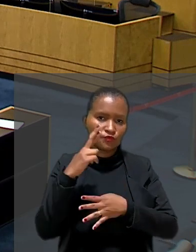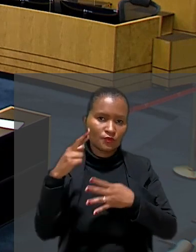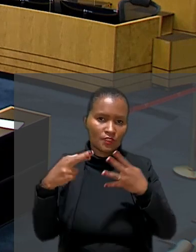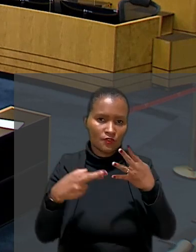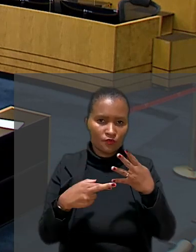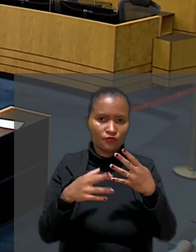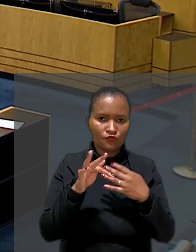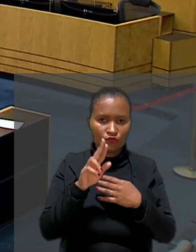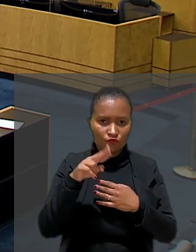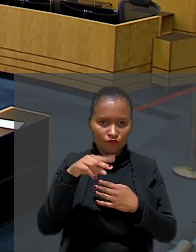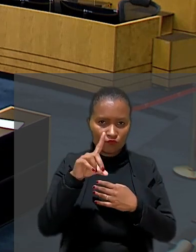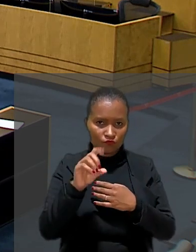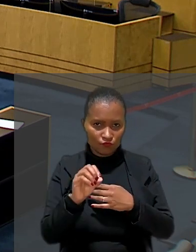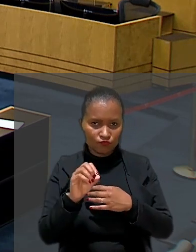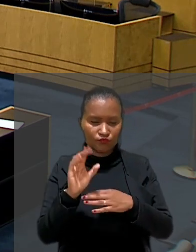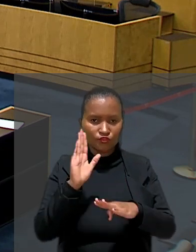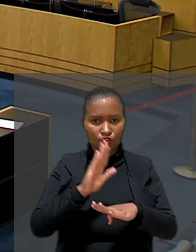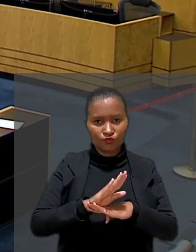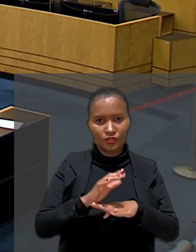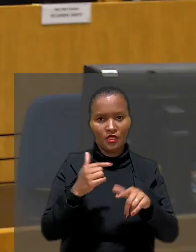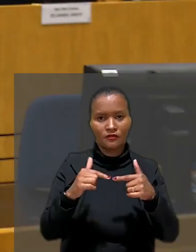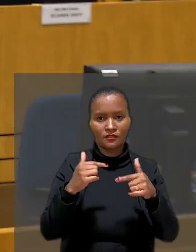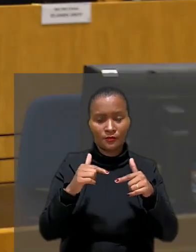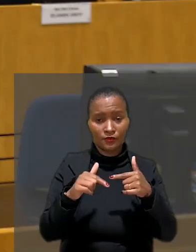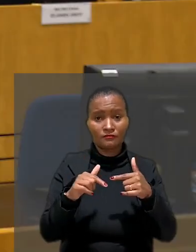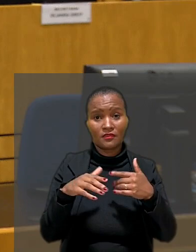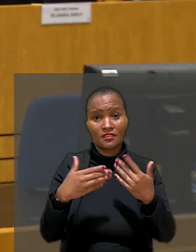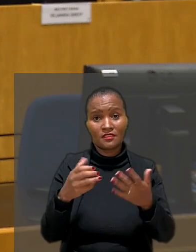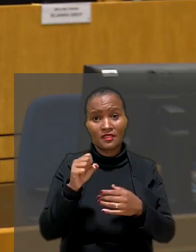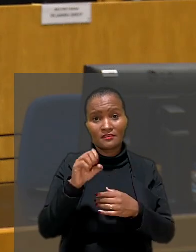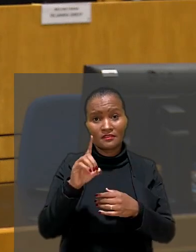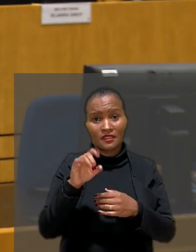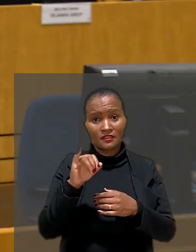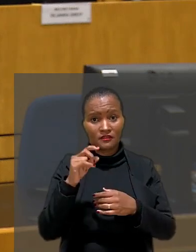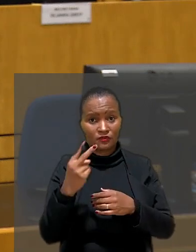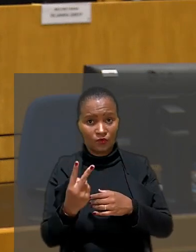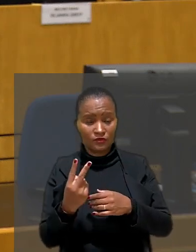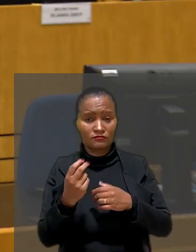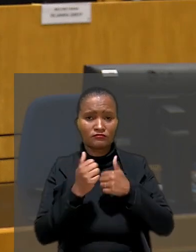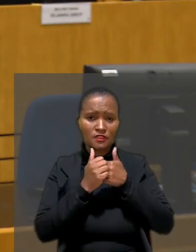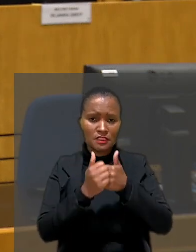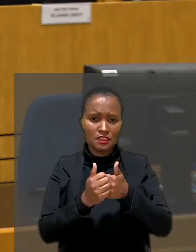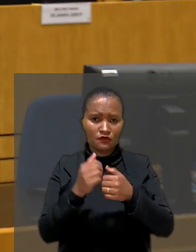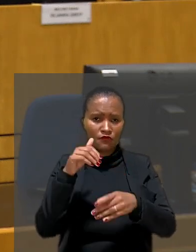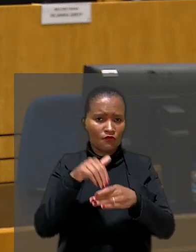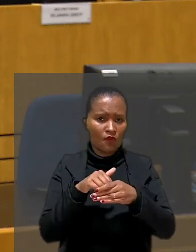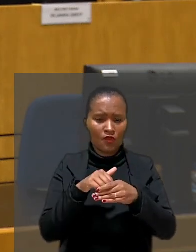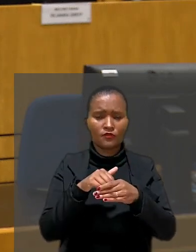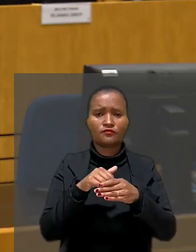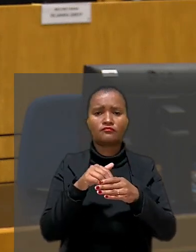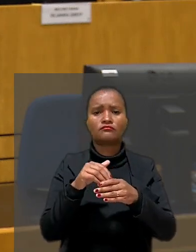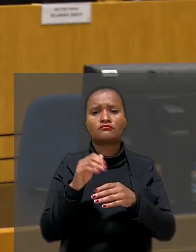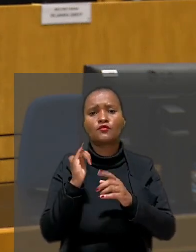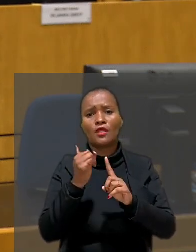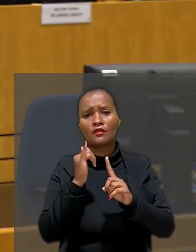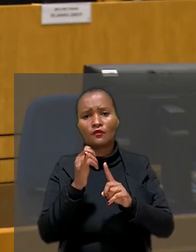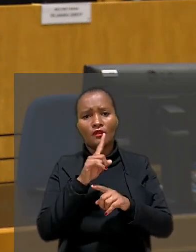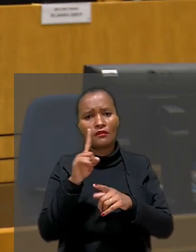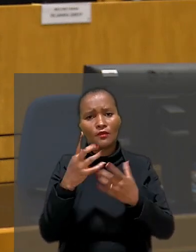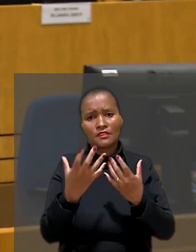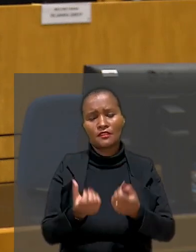de recursos do Fundo de Amparo ao Trabalhador. Assim, a SDI 2 seguiu o voto do relator no sentido de